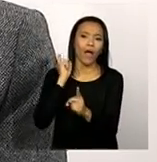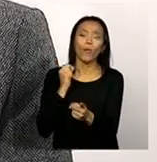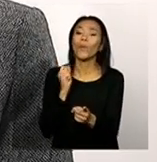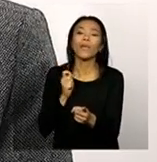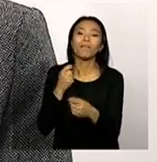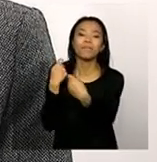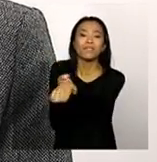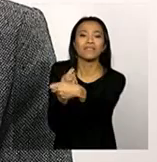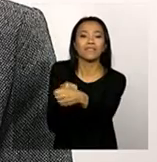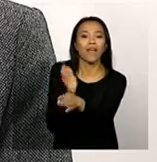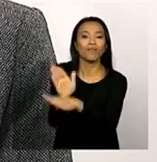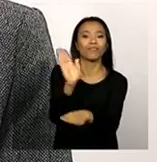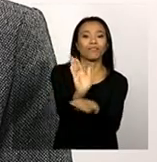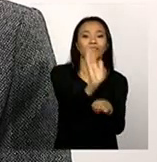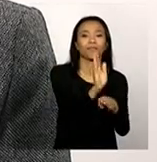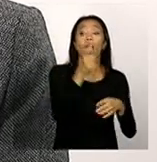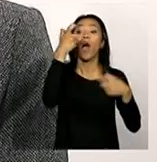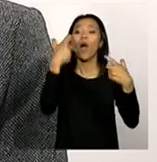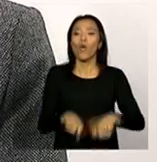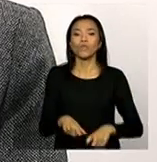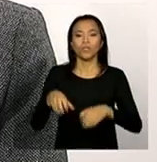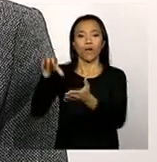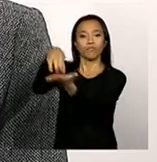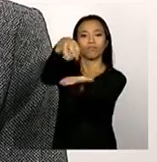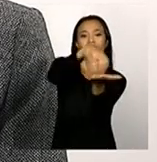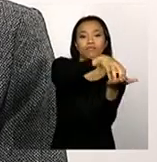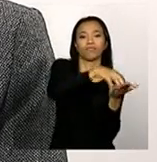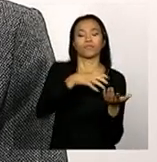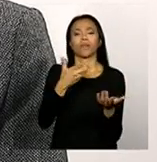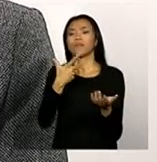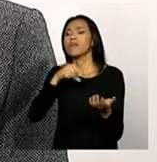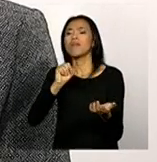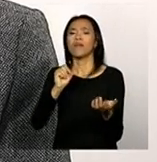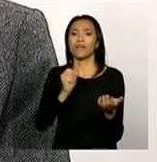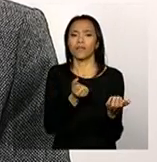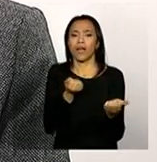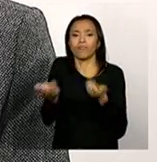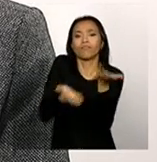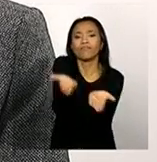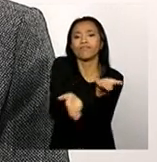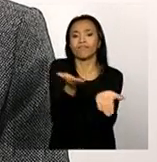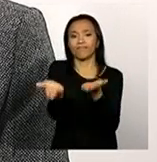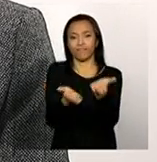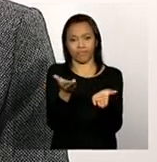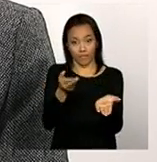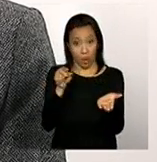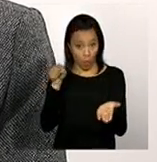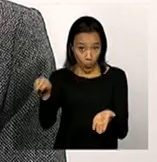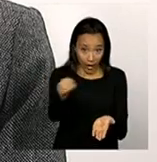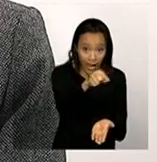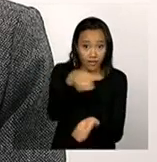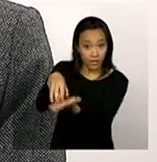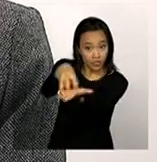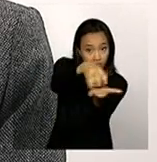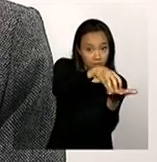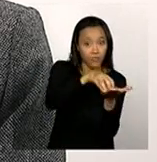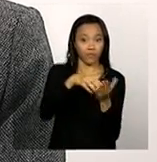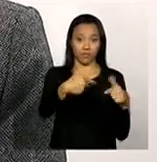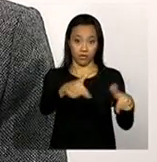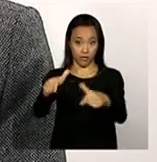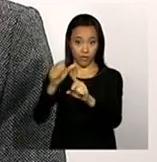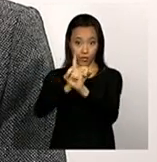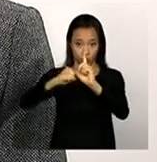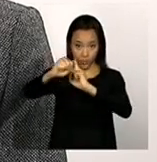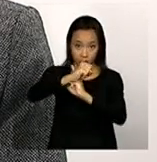aonde estão as nossas unidades, que população está sendo assistida por essas unidades, qual a